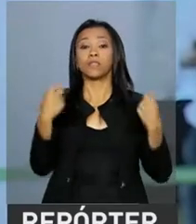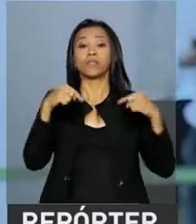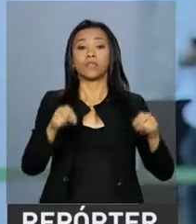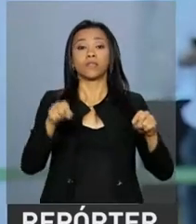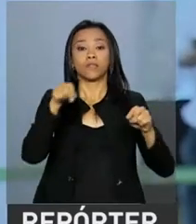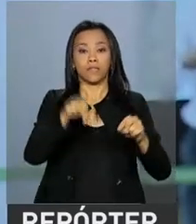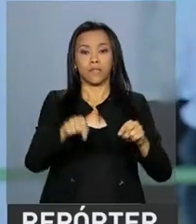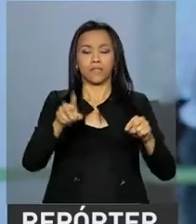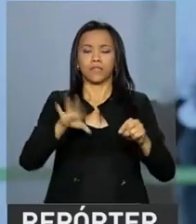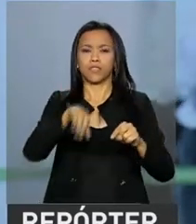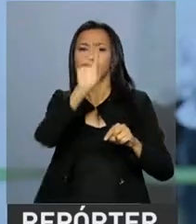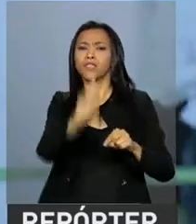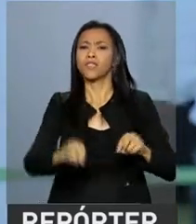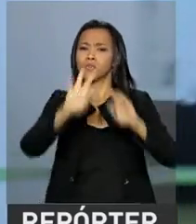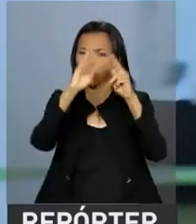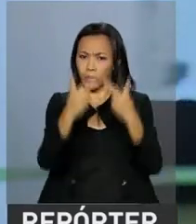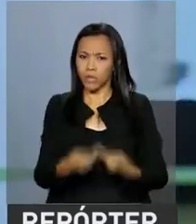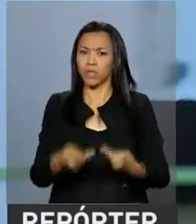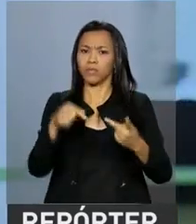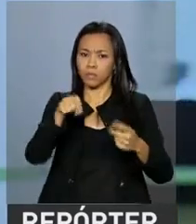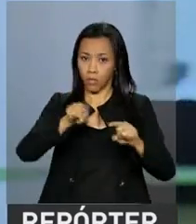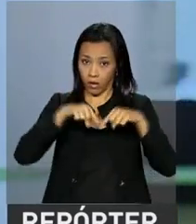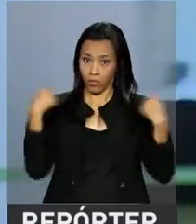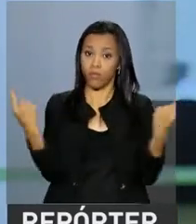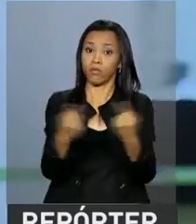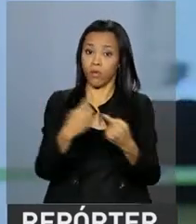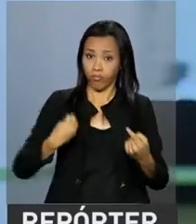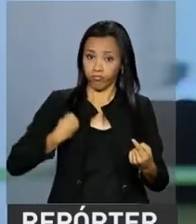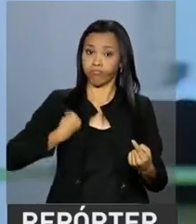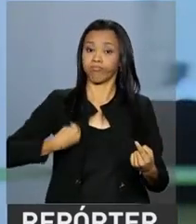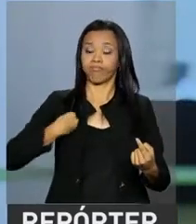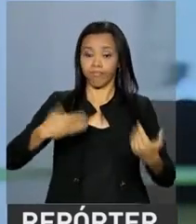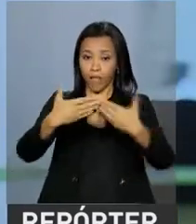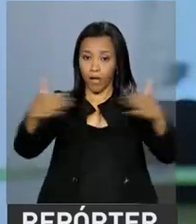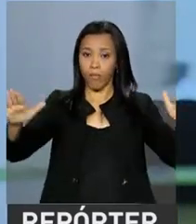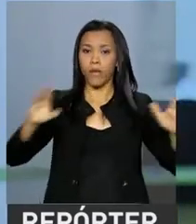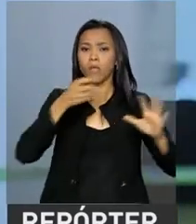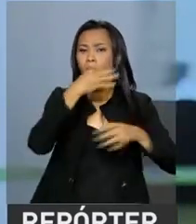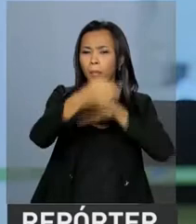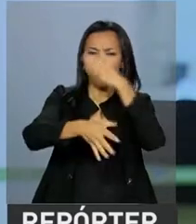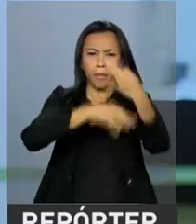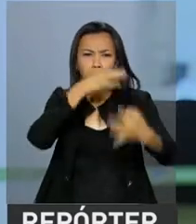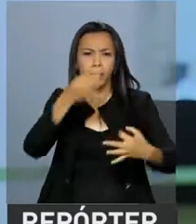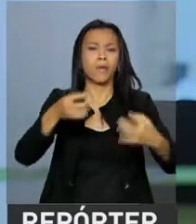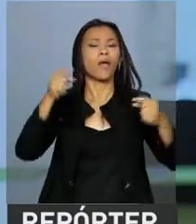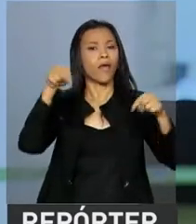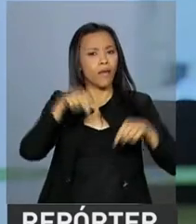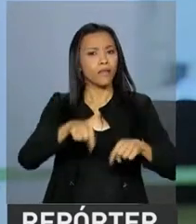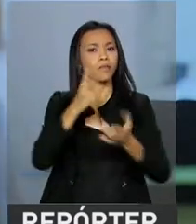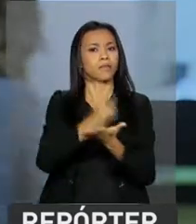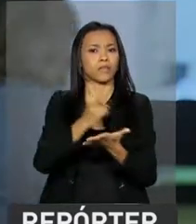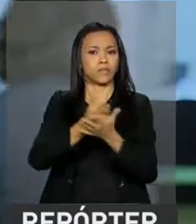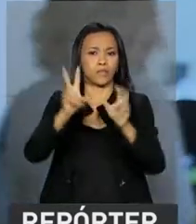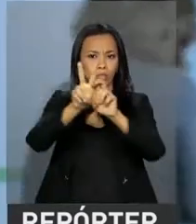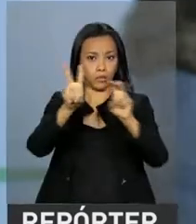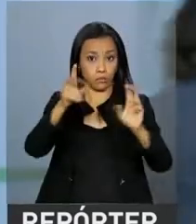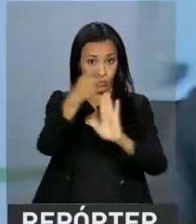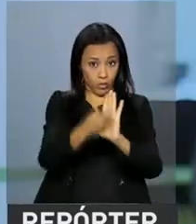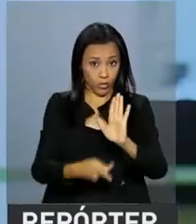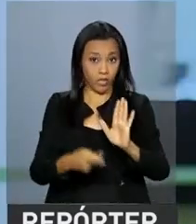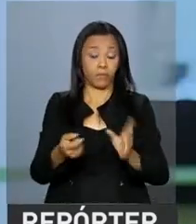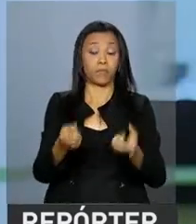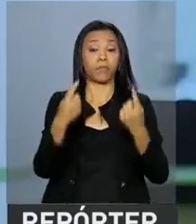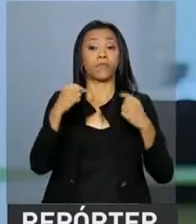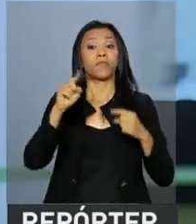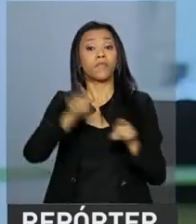Legislação Participativa, também ocorre uma audiência pública para debater esse projeto. Mais cedo, o relator,